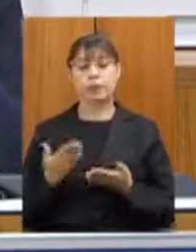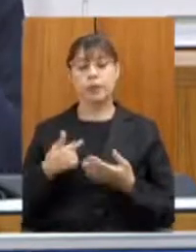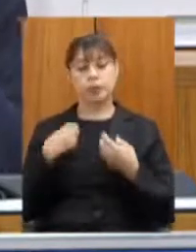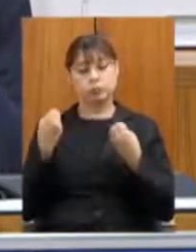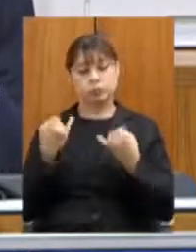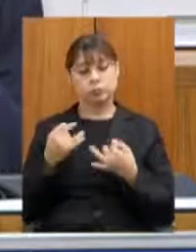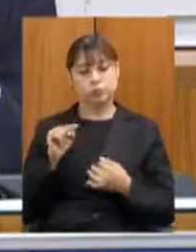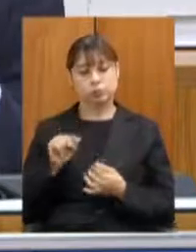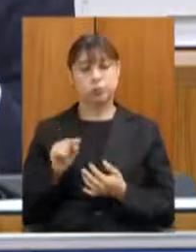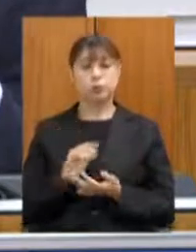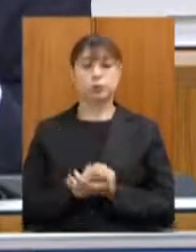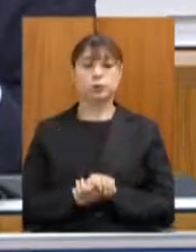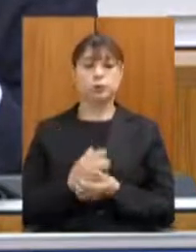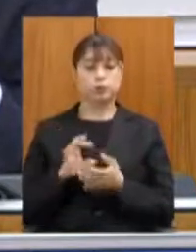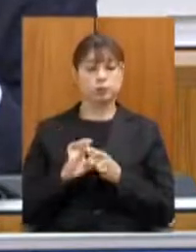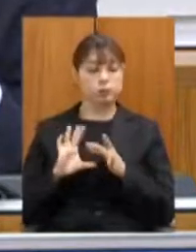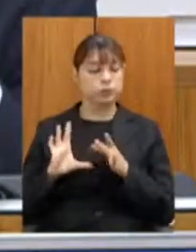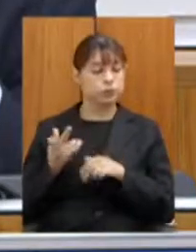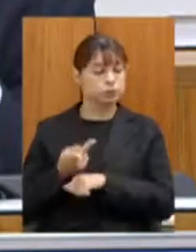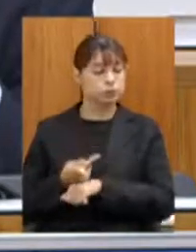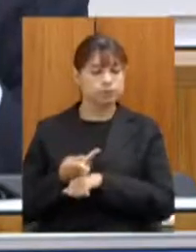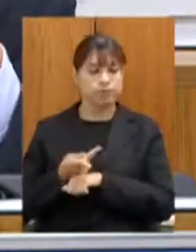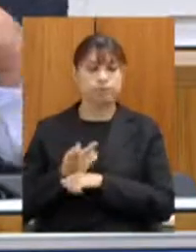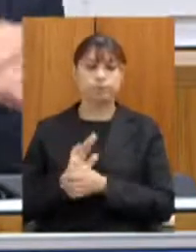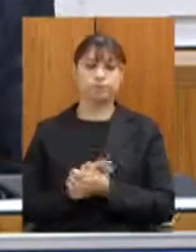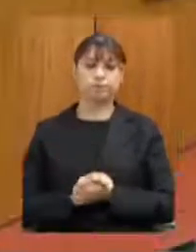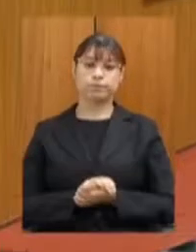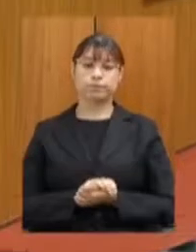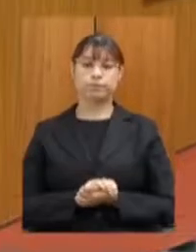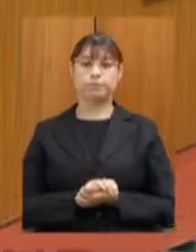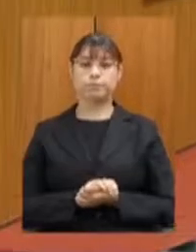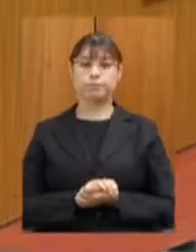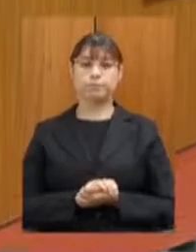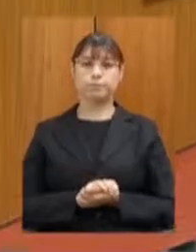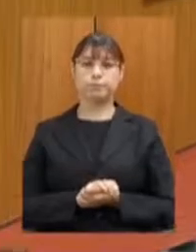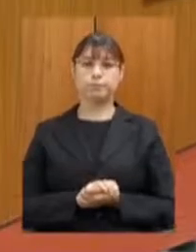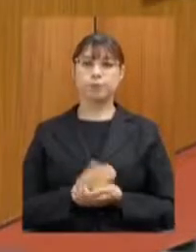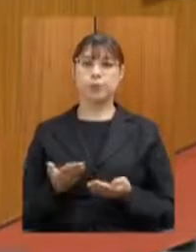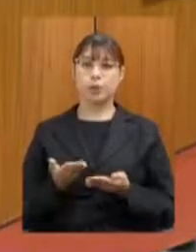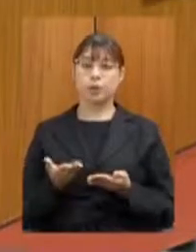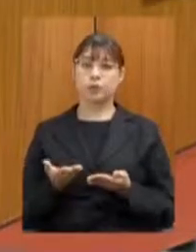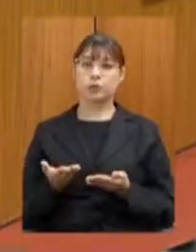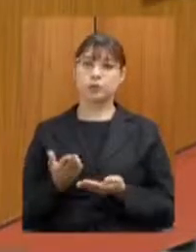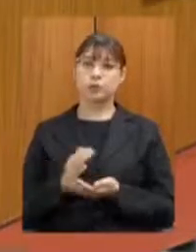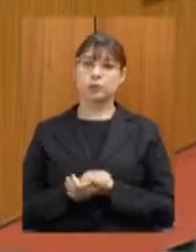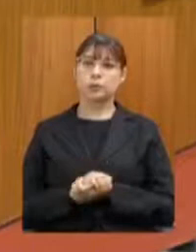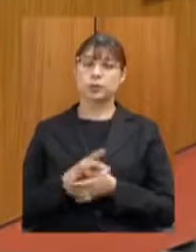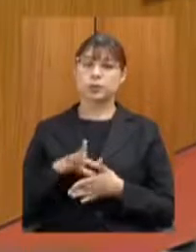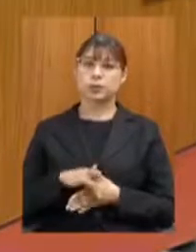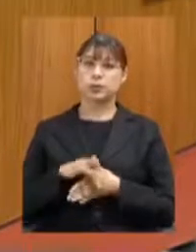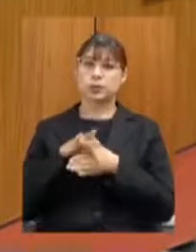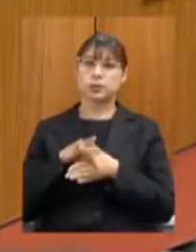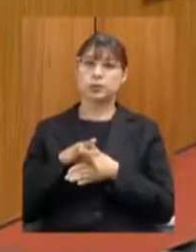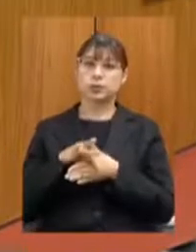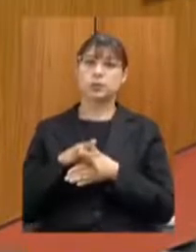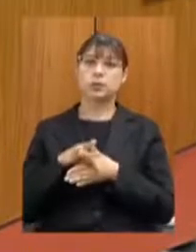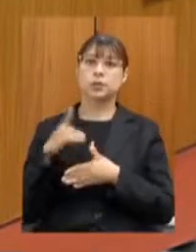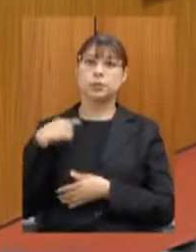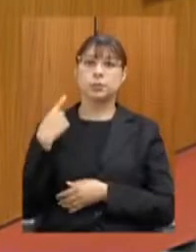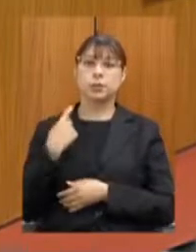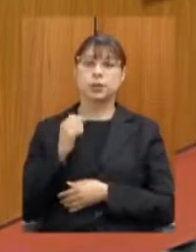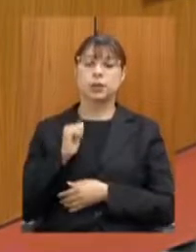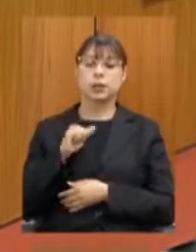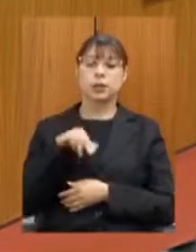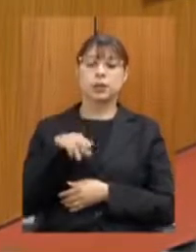esclarecimentos e eu me coloco inteiramente à disposição obrigado vamos ouvir agora o líder deputado André Quintão